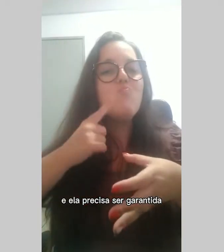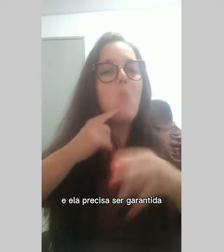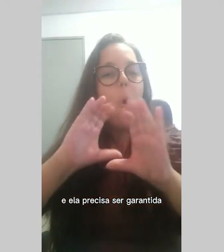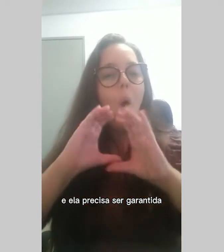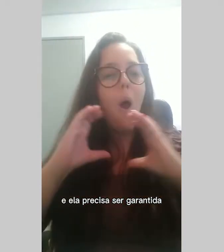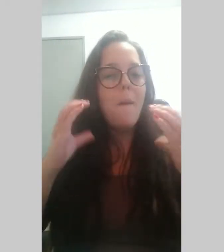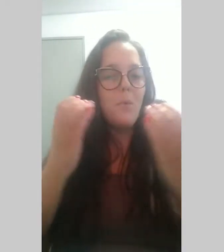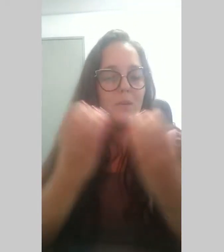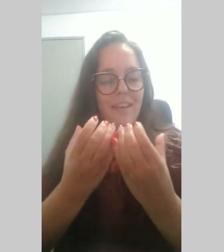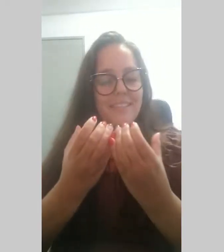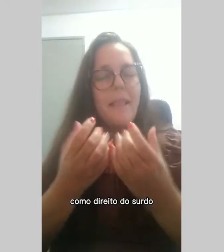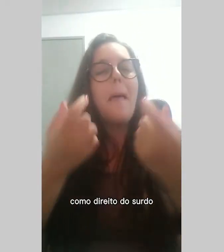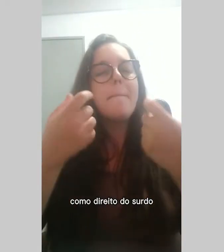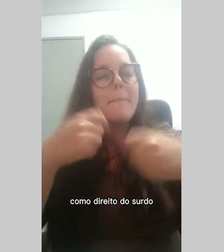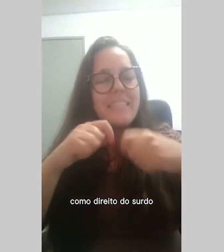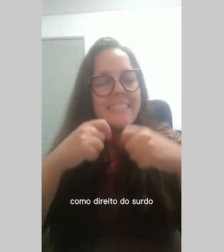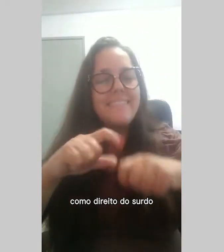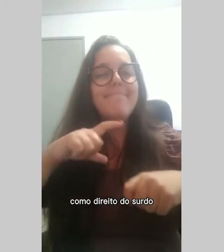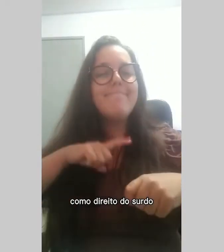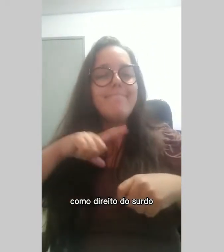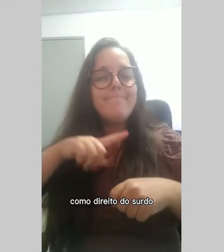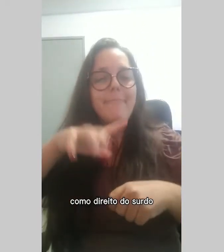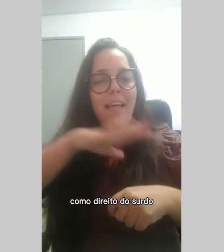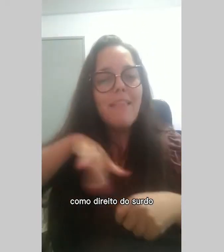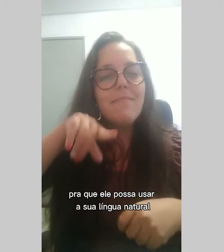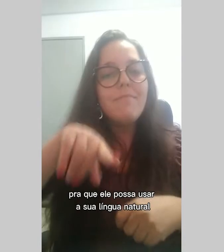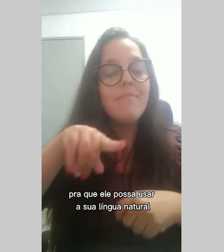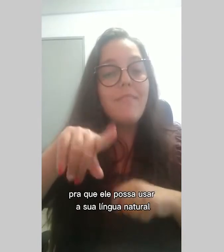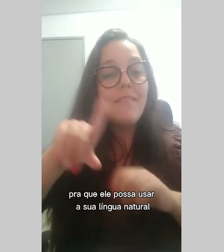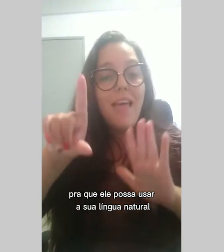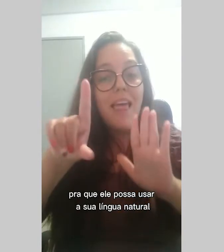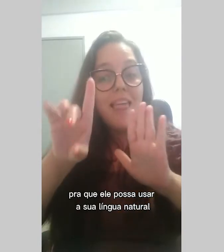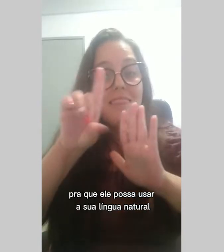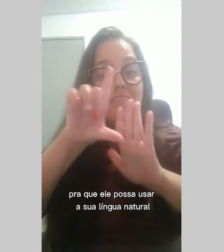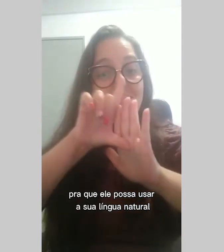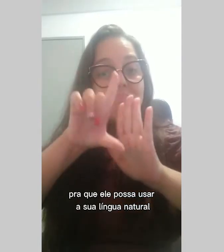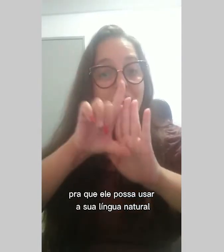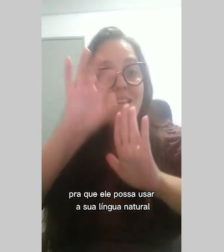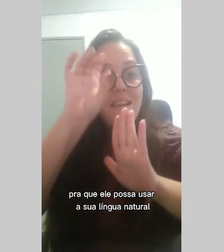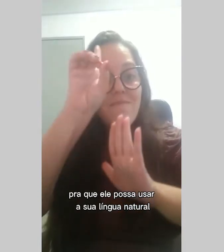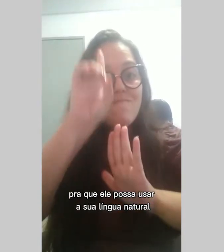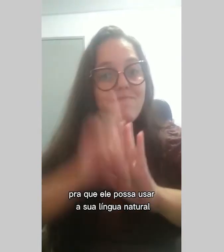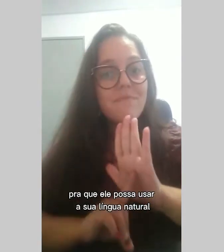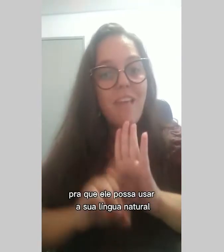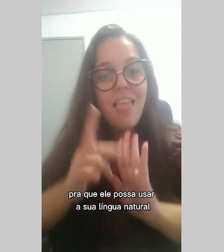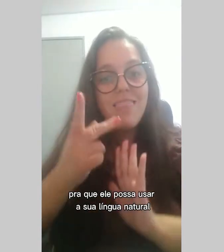ser garantida como direito do surdo para que ele possa usar a sua língua natural.